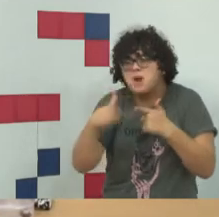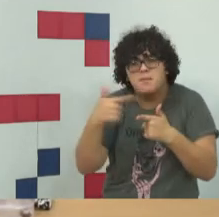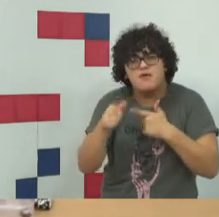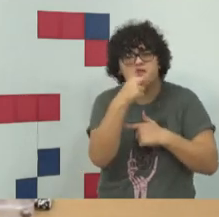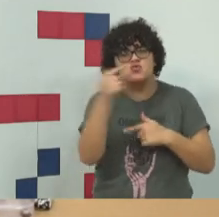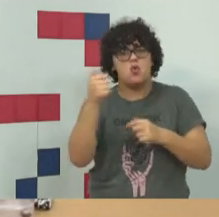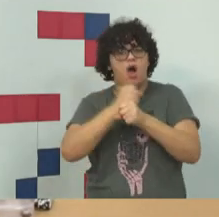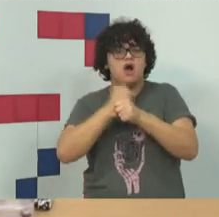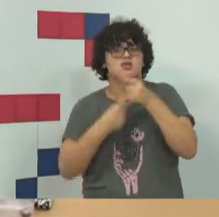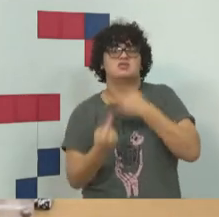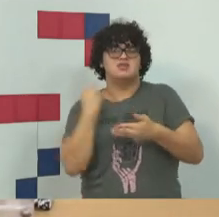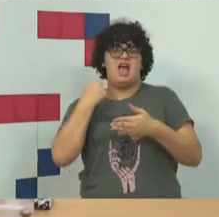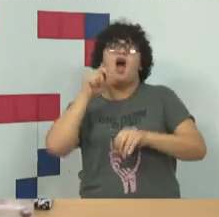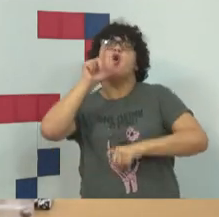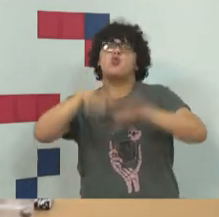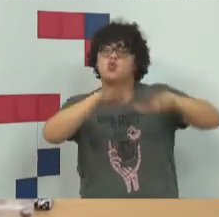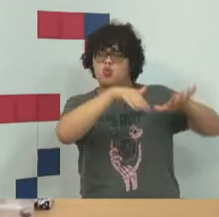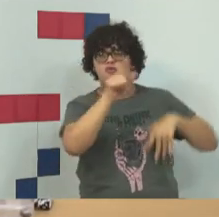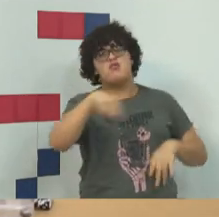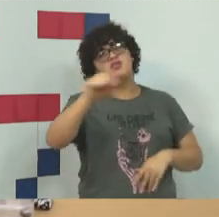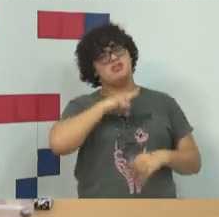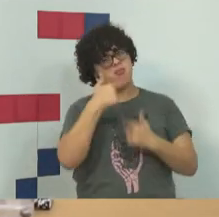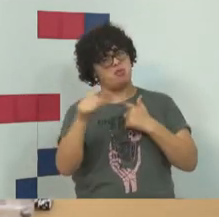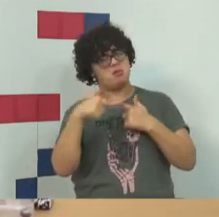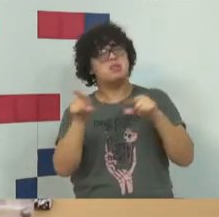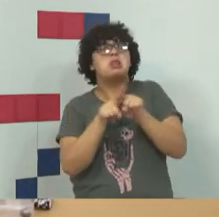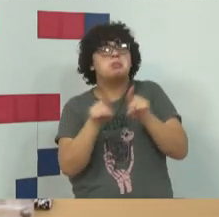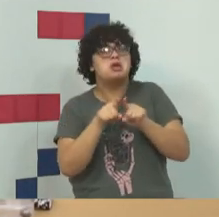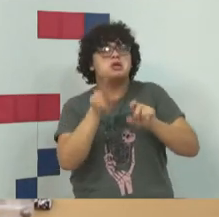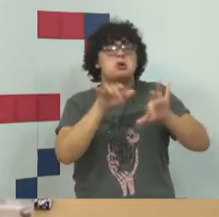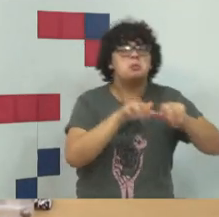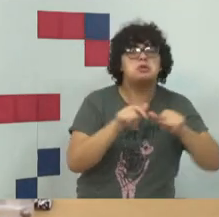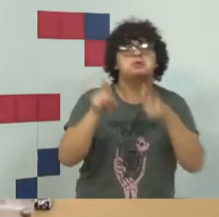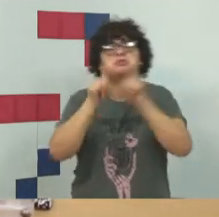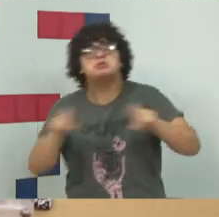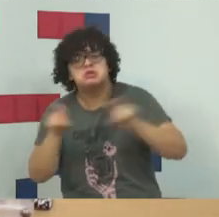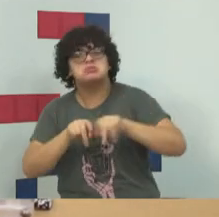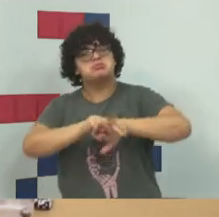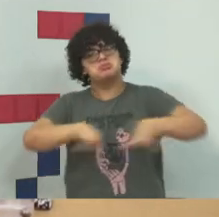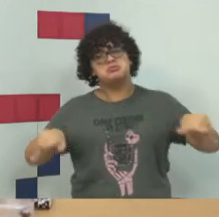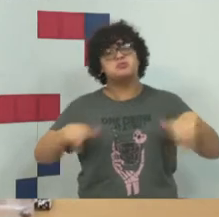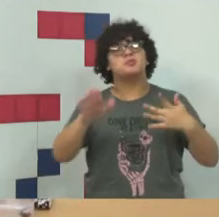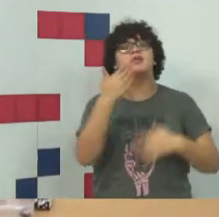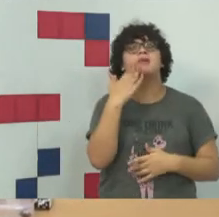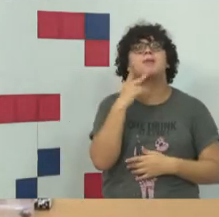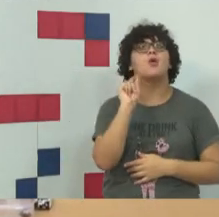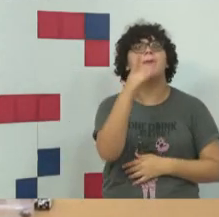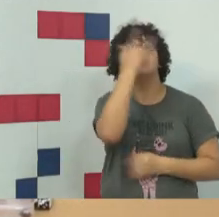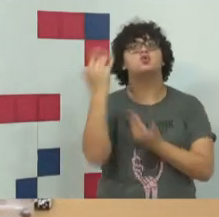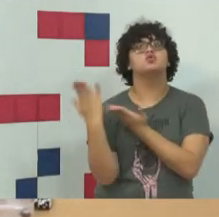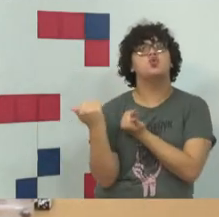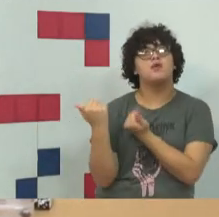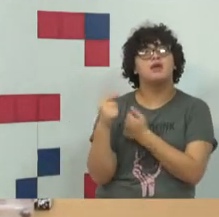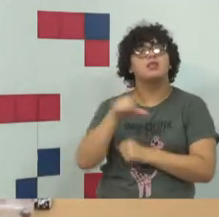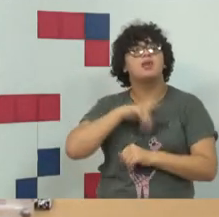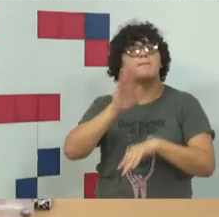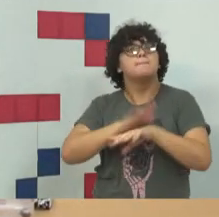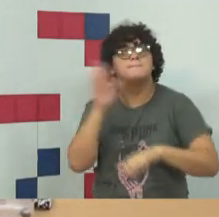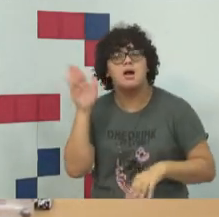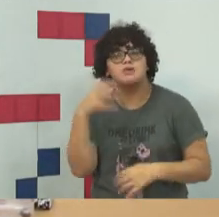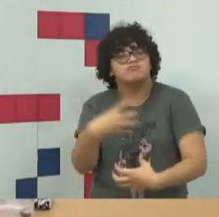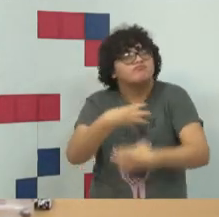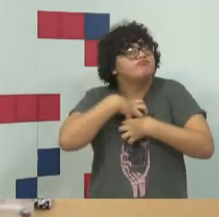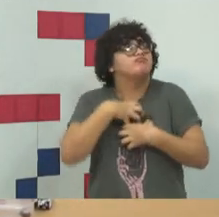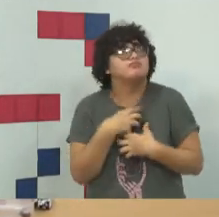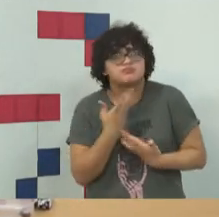alguns de vocês ainda vivam, que é você, eu, nós aqui, as pessoas jovens que têm uma familiaridade